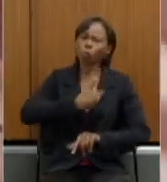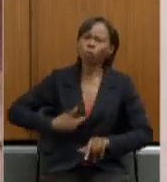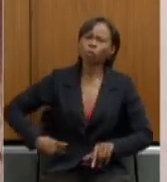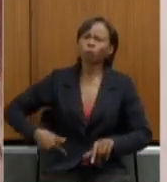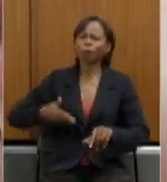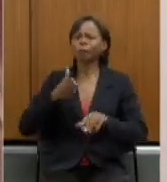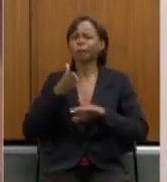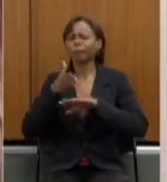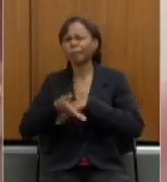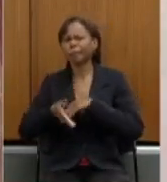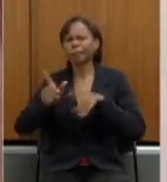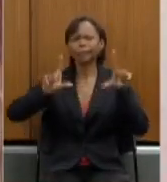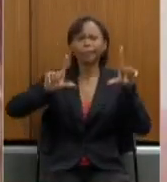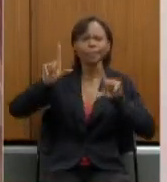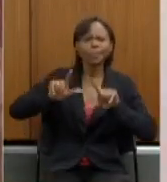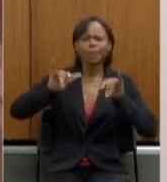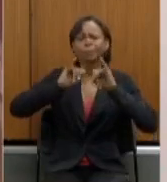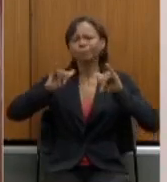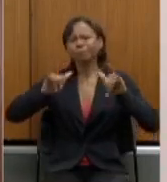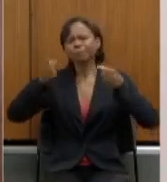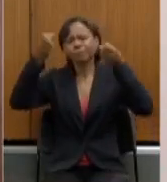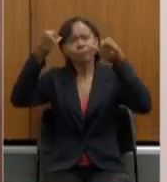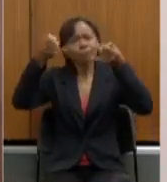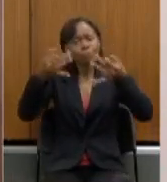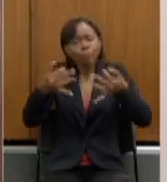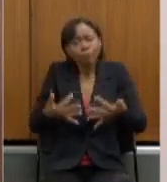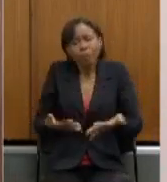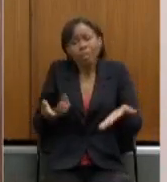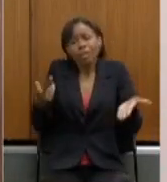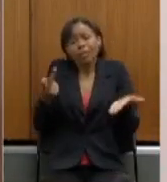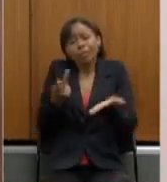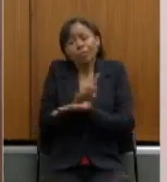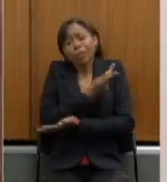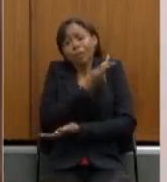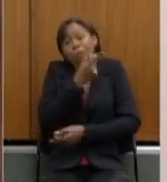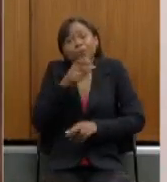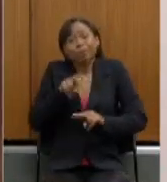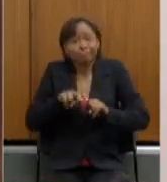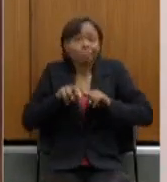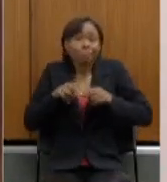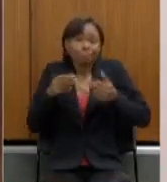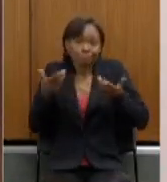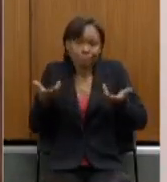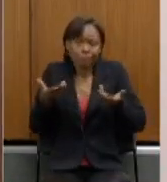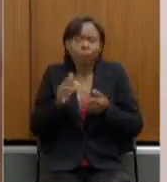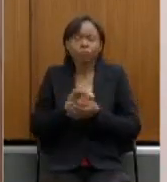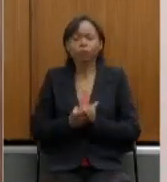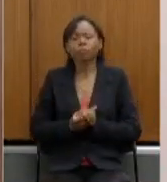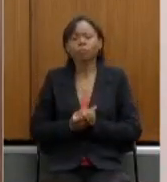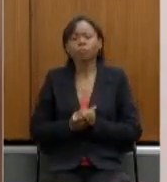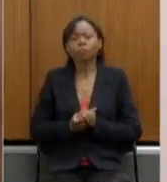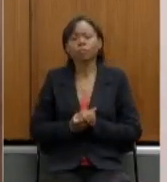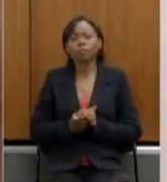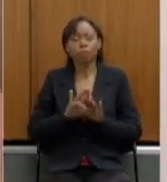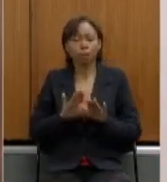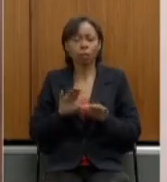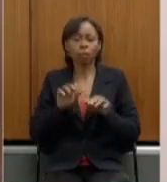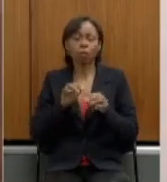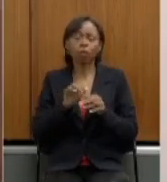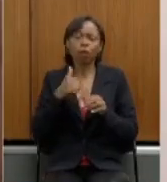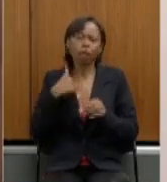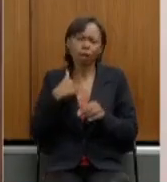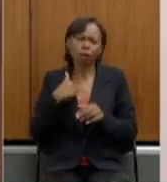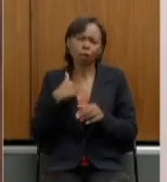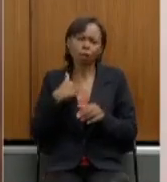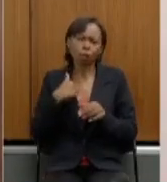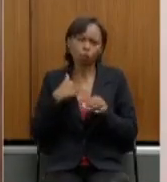explicar por que para um pouco que dá essa resposta enfim foi suspensa eu quero só eu